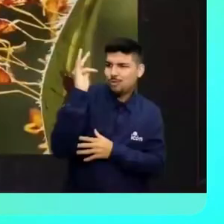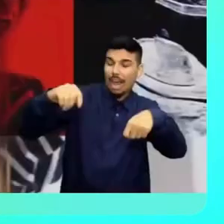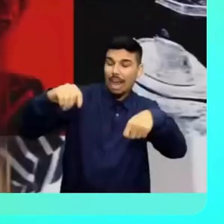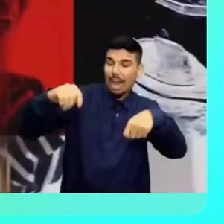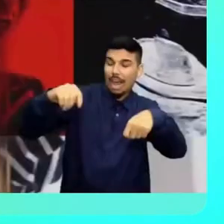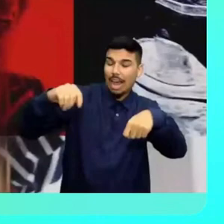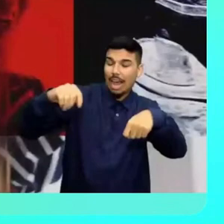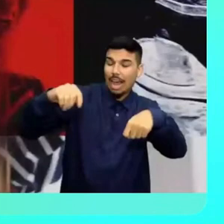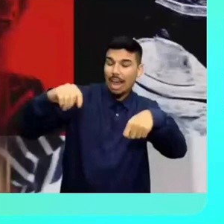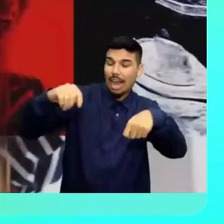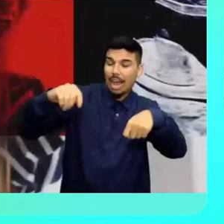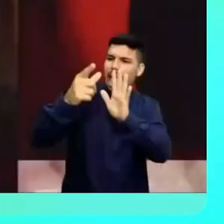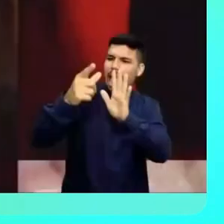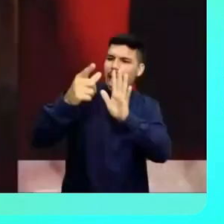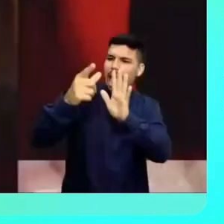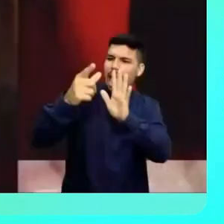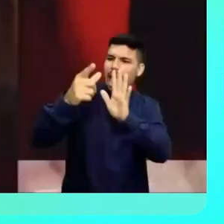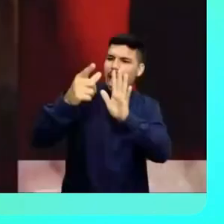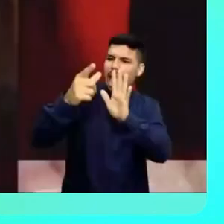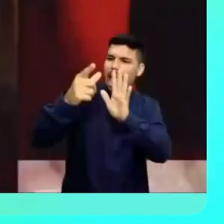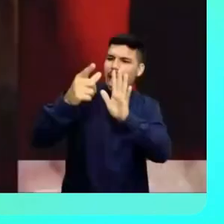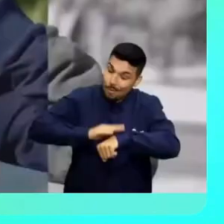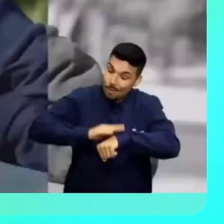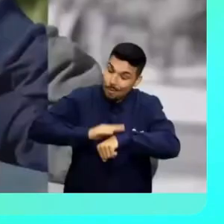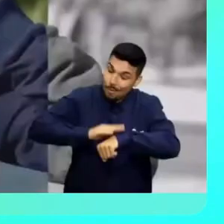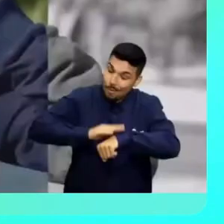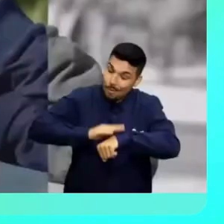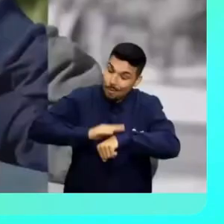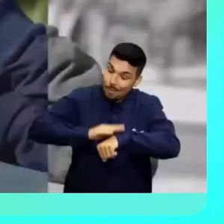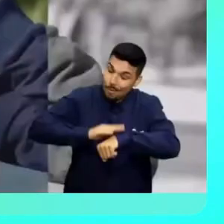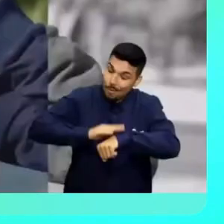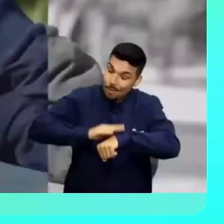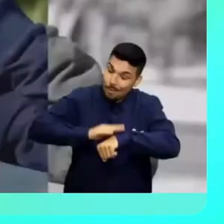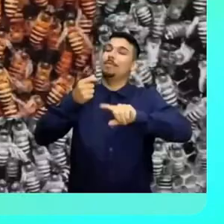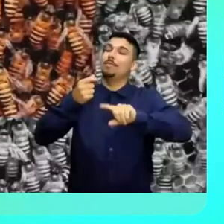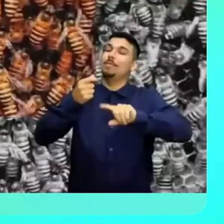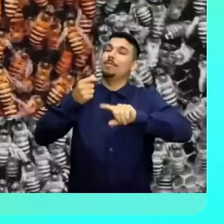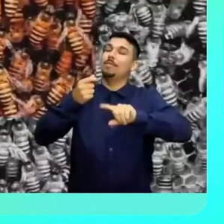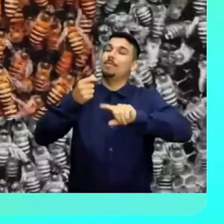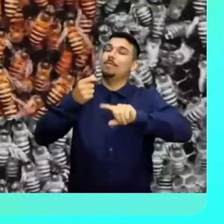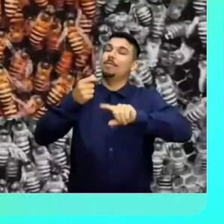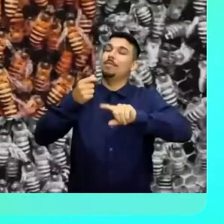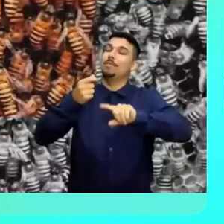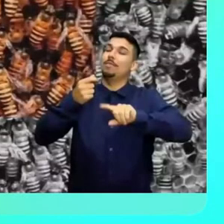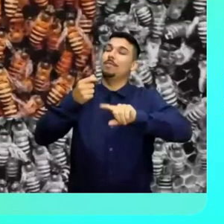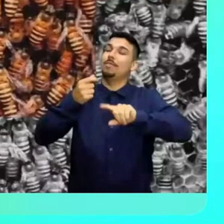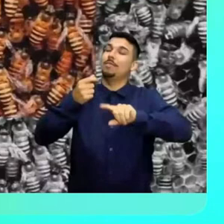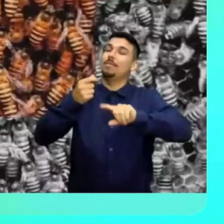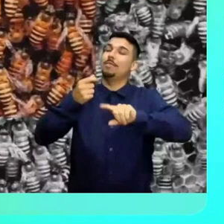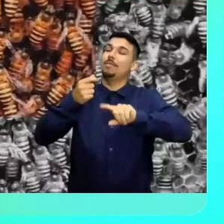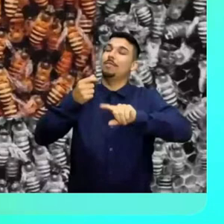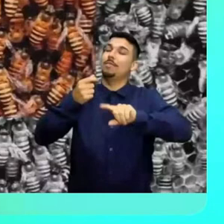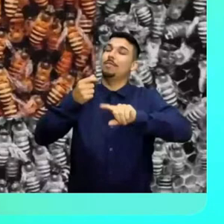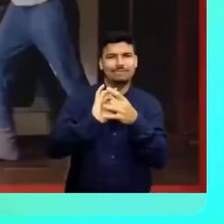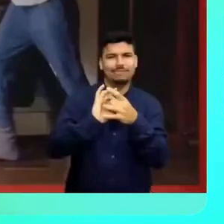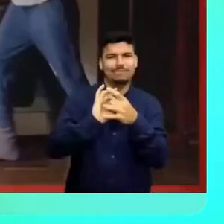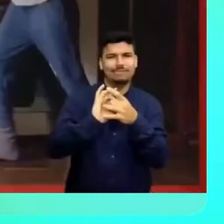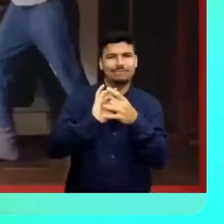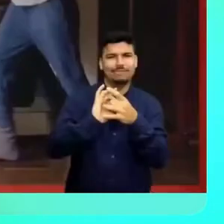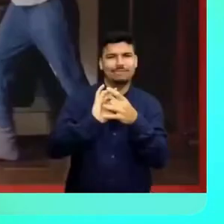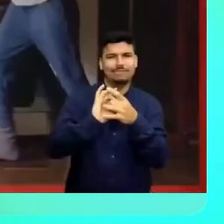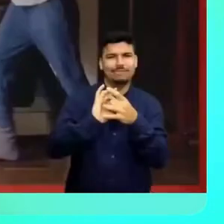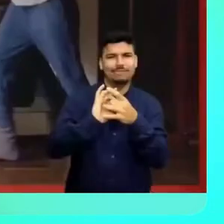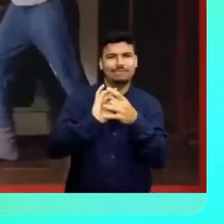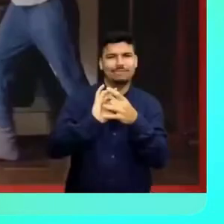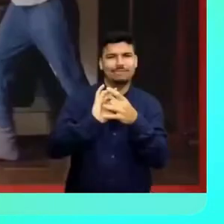futuro, é preciso somar no presente. É tempo de somar, de trocar o UOM. Há quase um século, do sonho de melhorar a vida